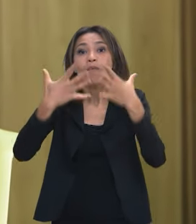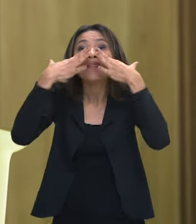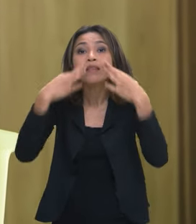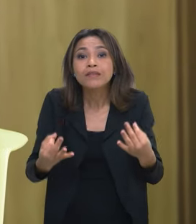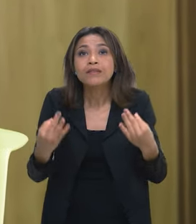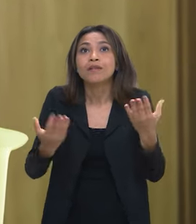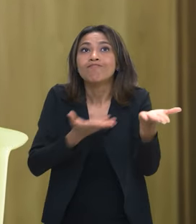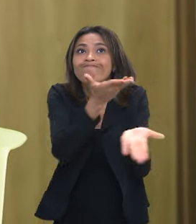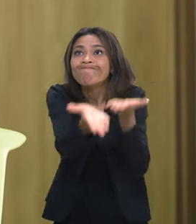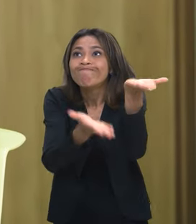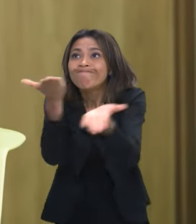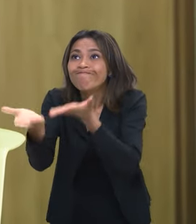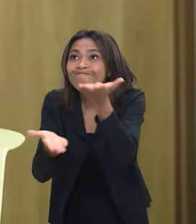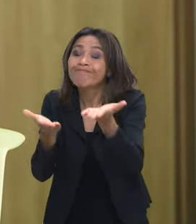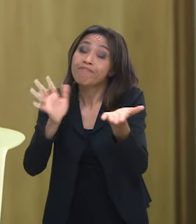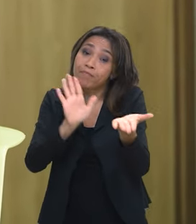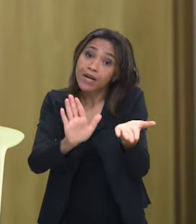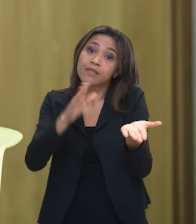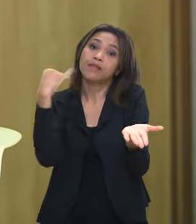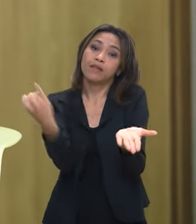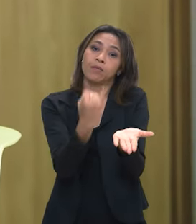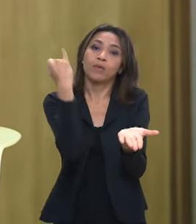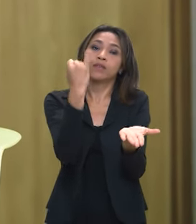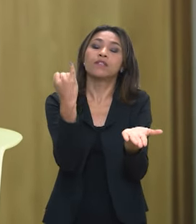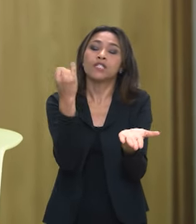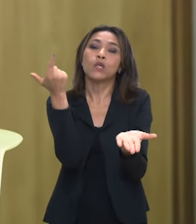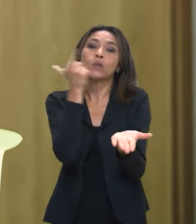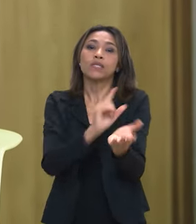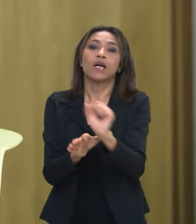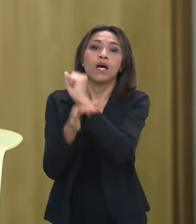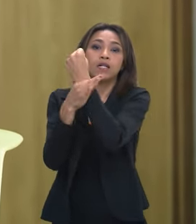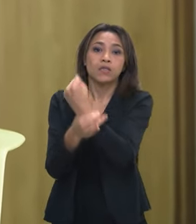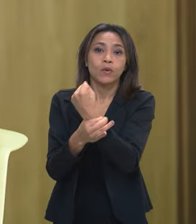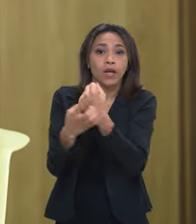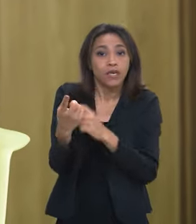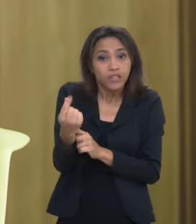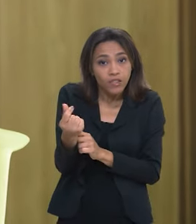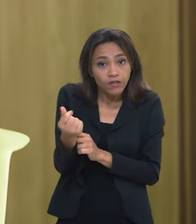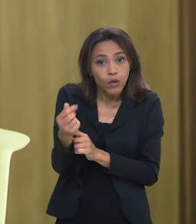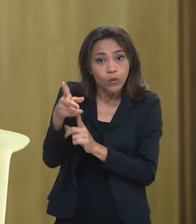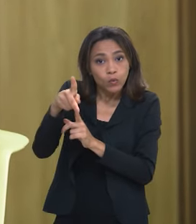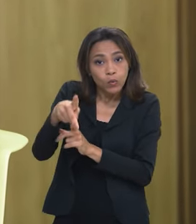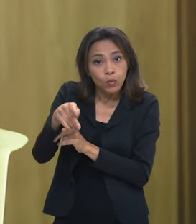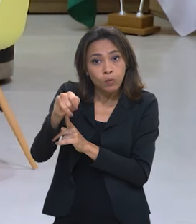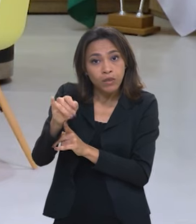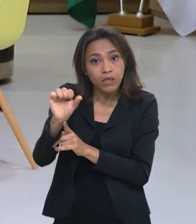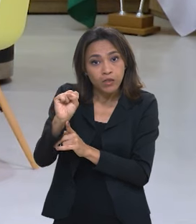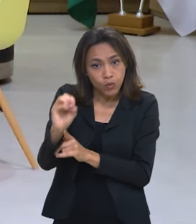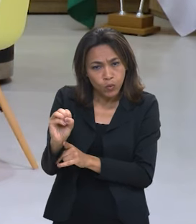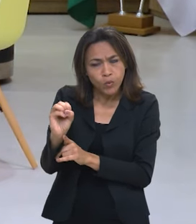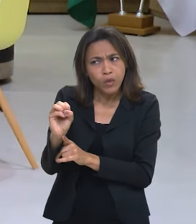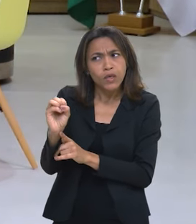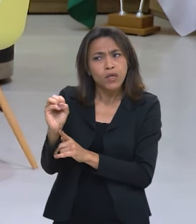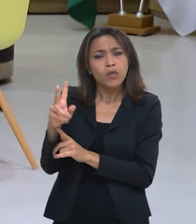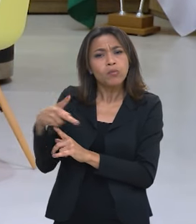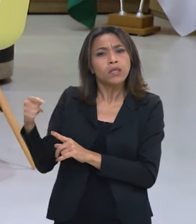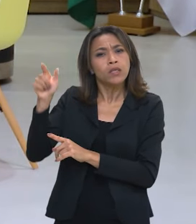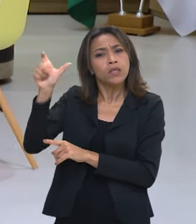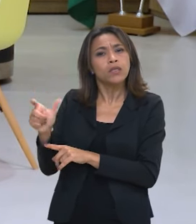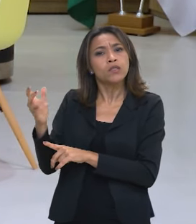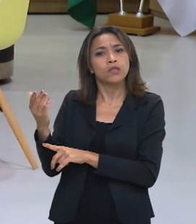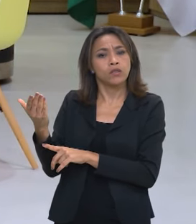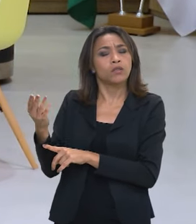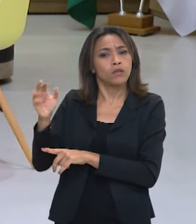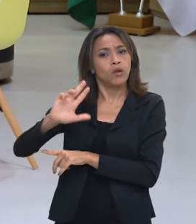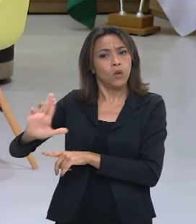nós precisamos mas é fundamental que se garanta esse piso e o presidente Lula outro dia no Mariano falou uma coisa muito importante